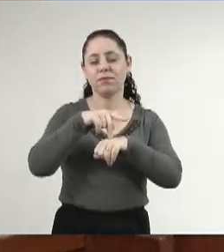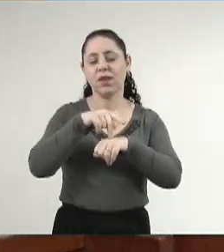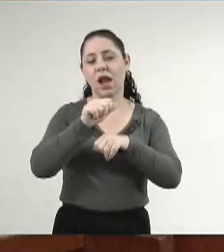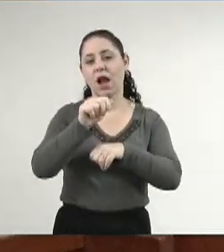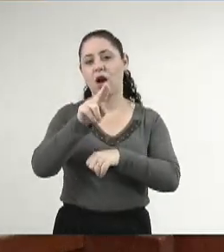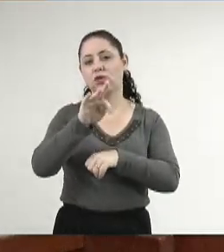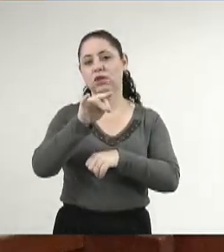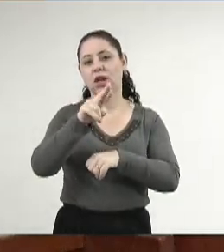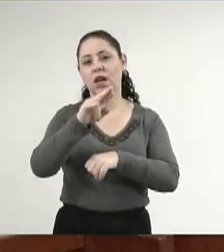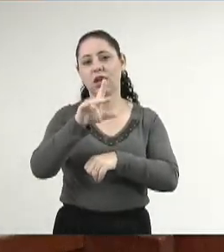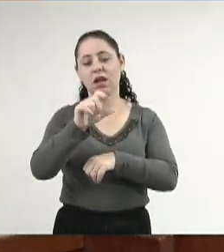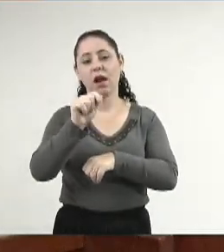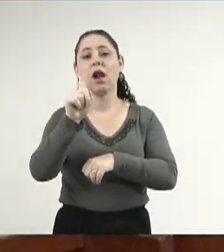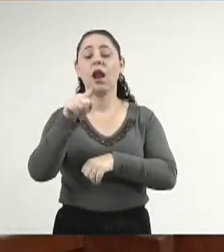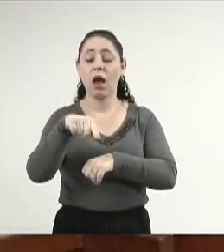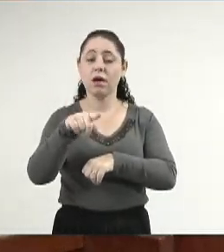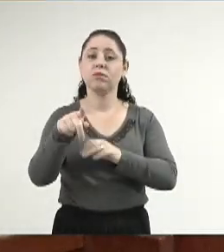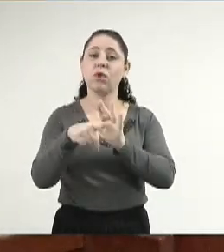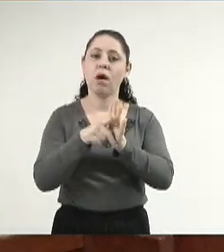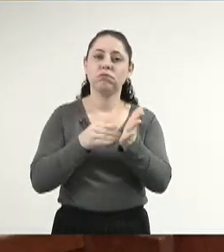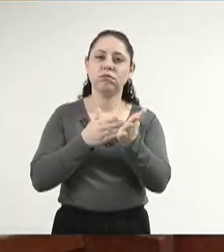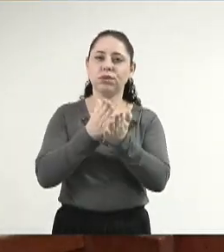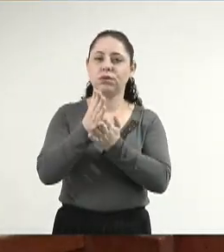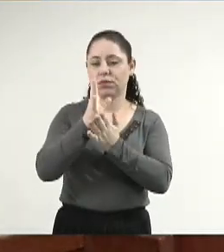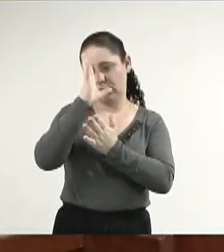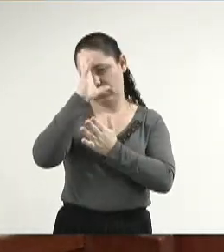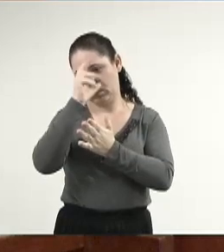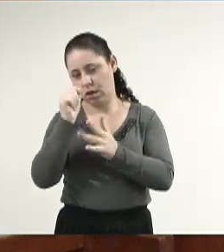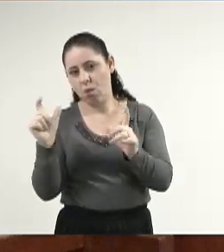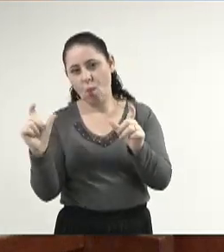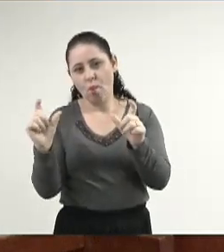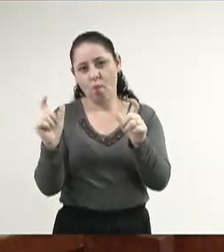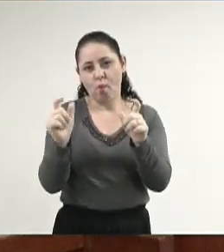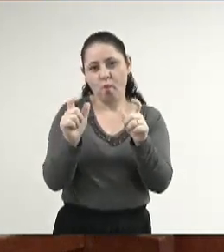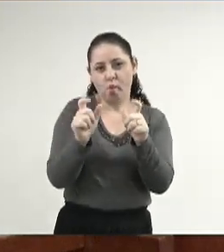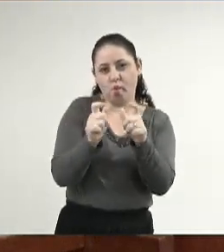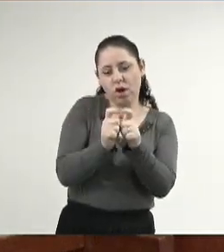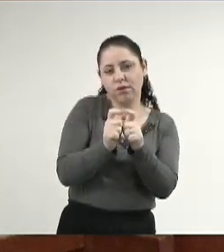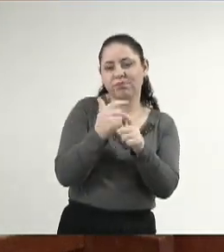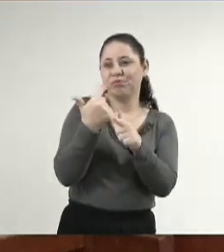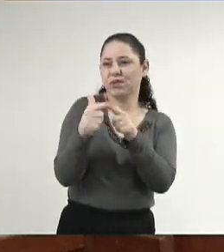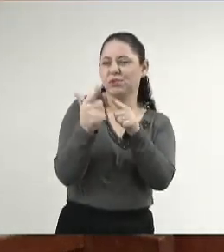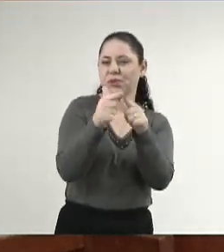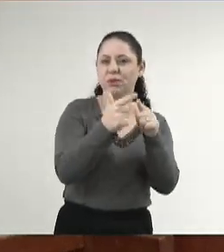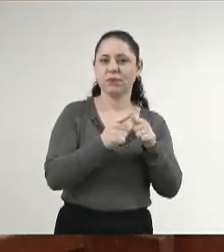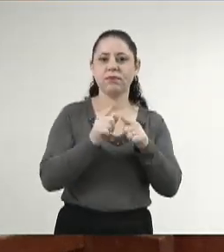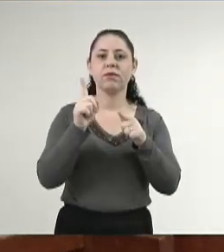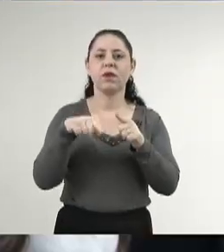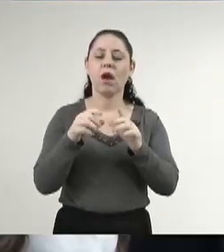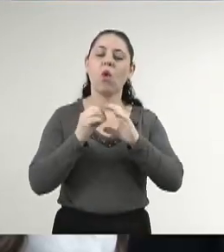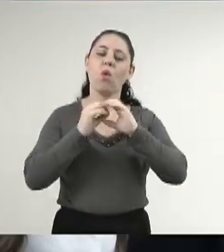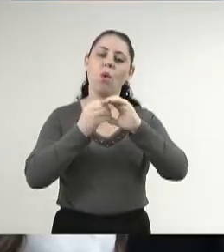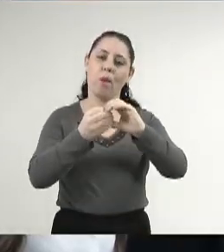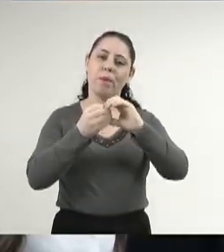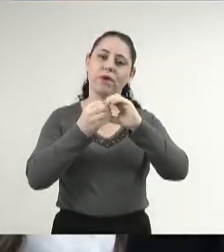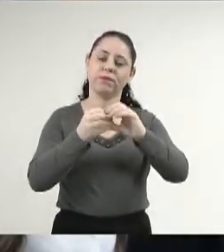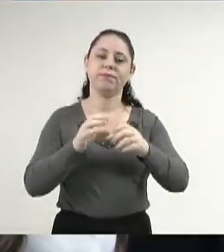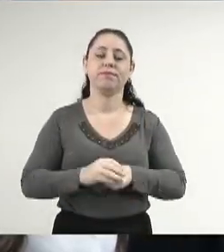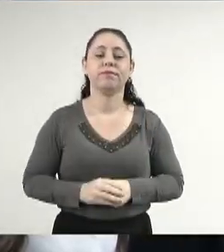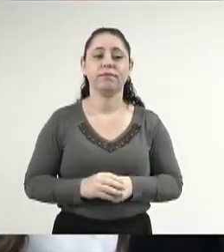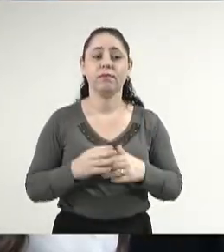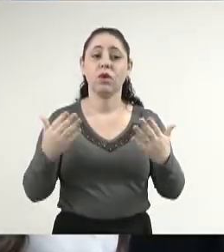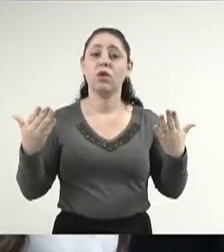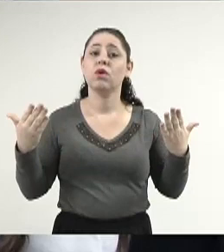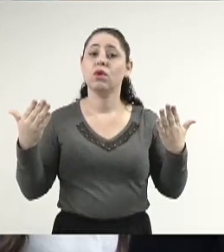que é um grande caminho para resolver, para minimizar, para mitigar problemas. É uma cooperativa. Então,